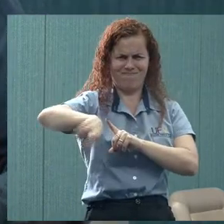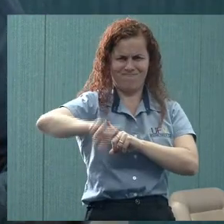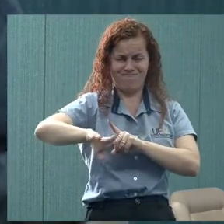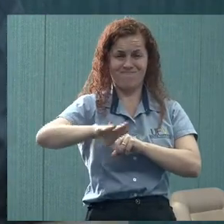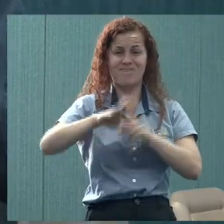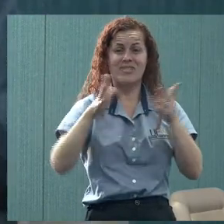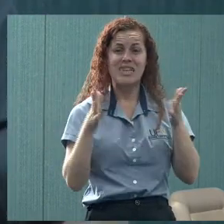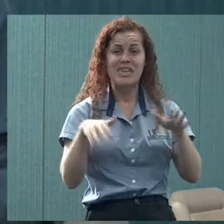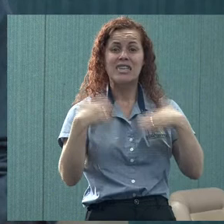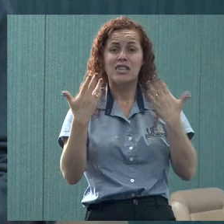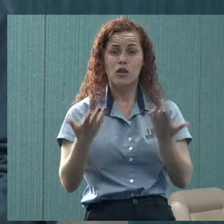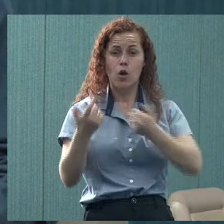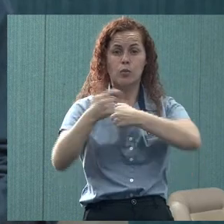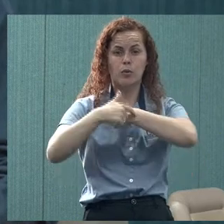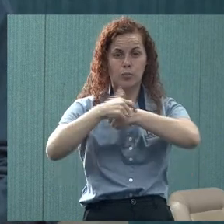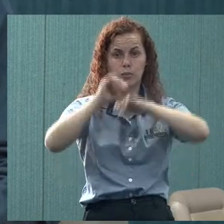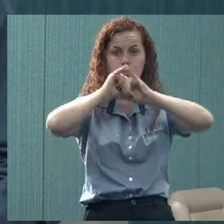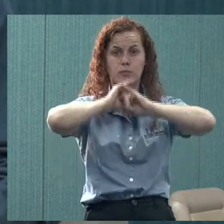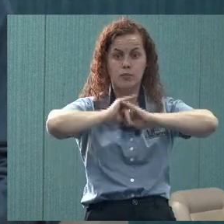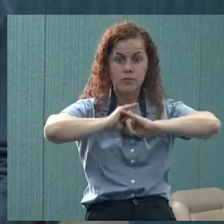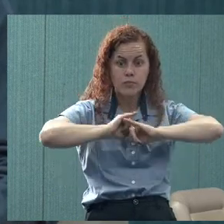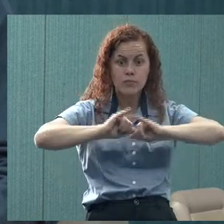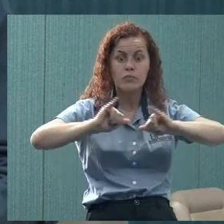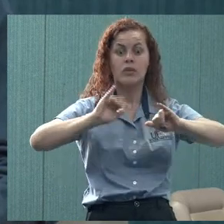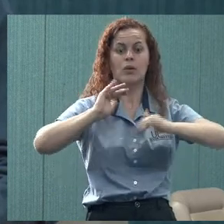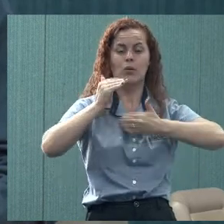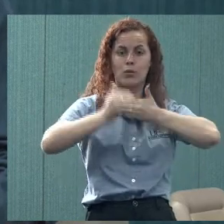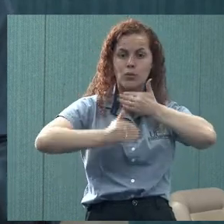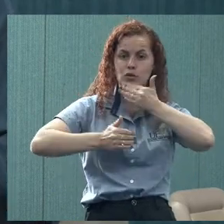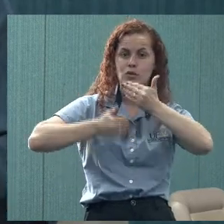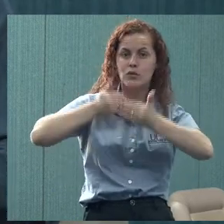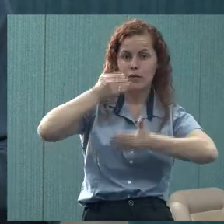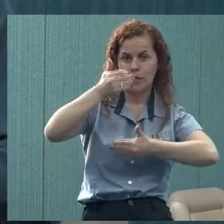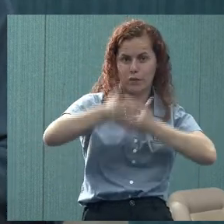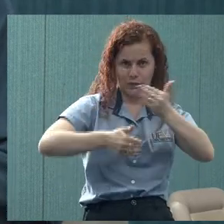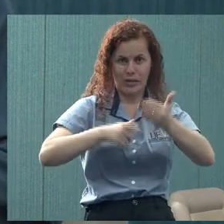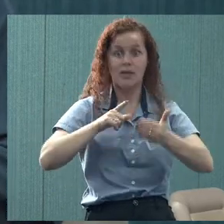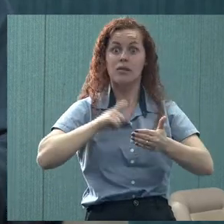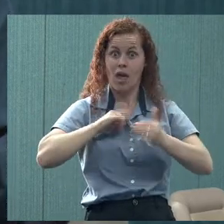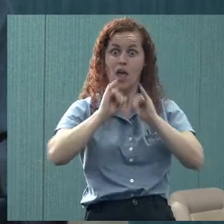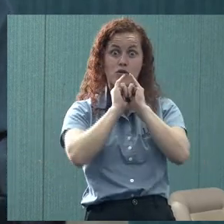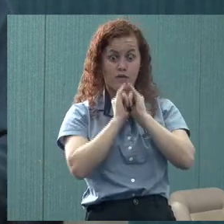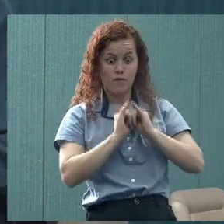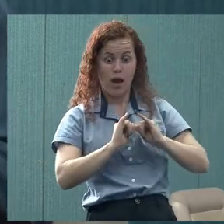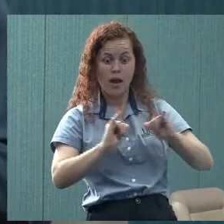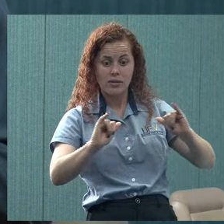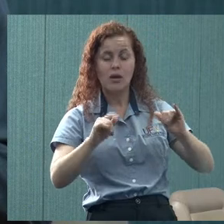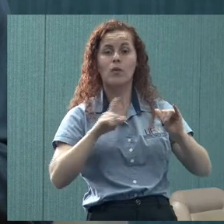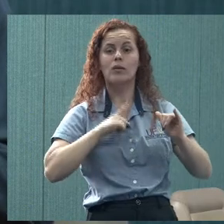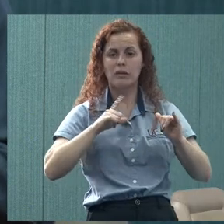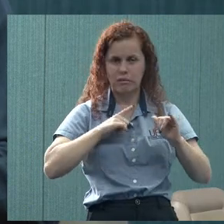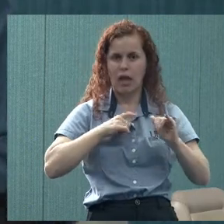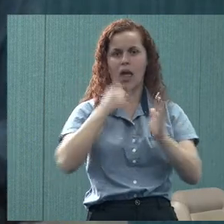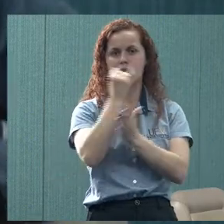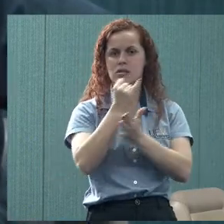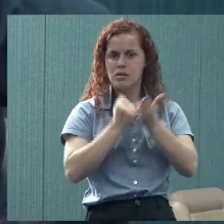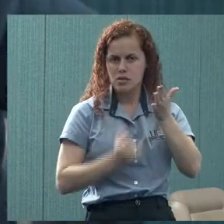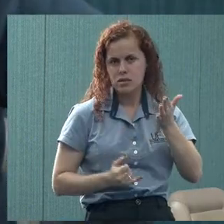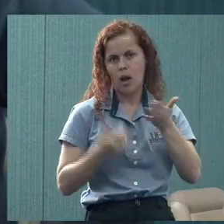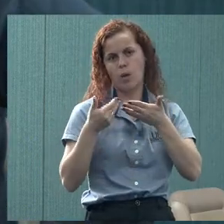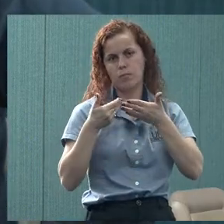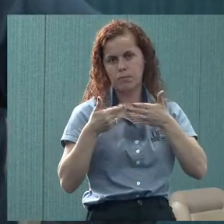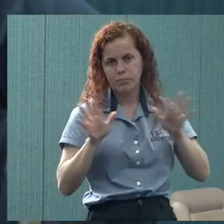nesse momento, foi divulgado o Desenvolver-se, está lá na divulgação, está com inscrições abertas.